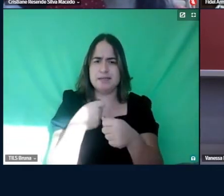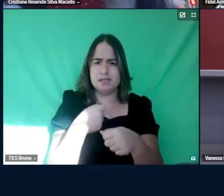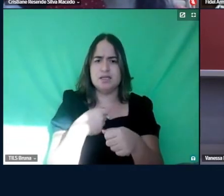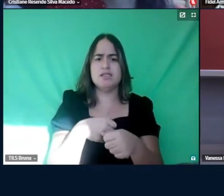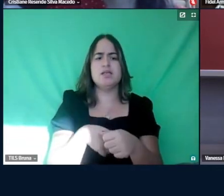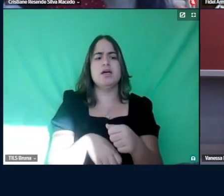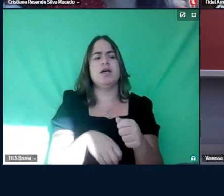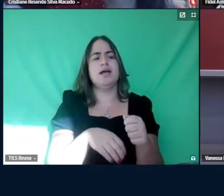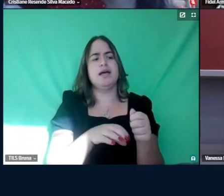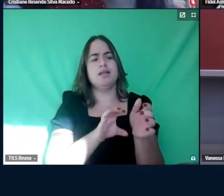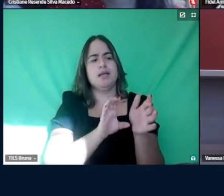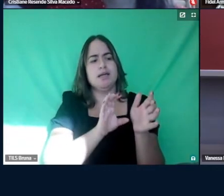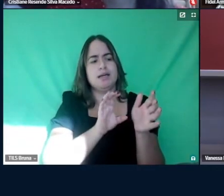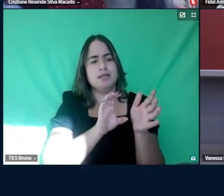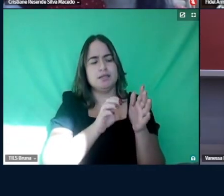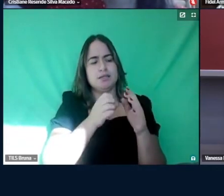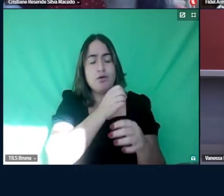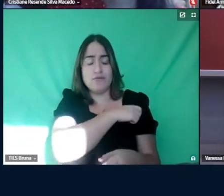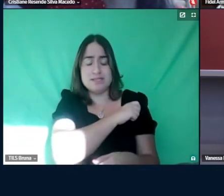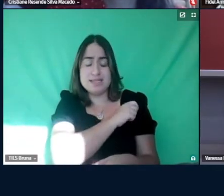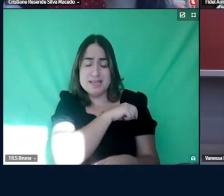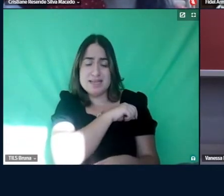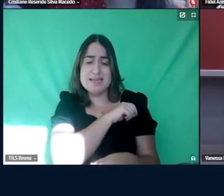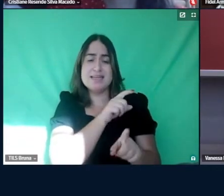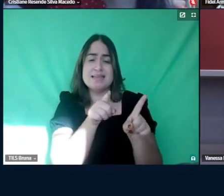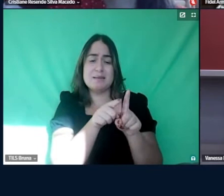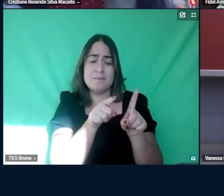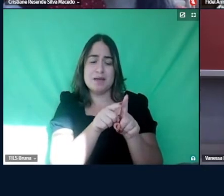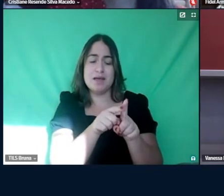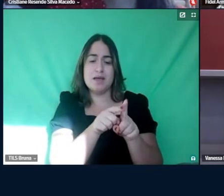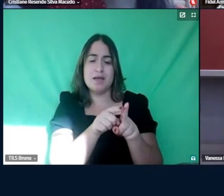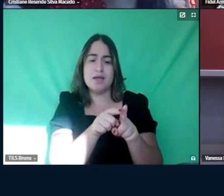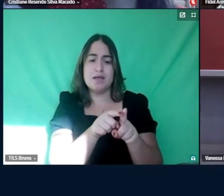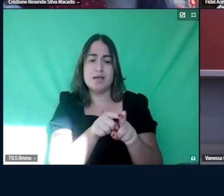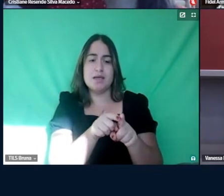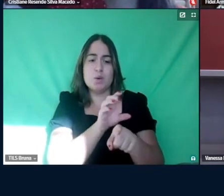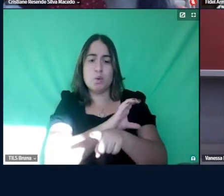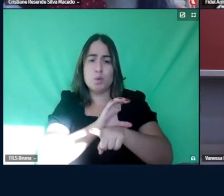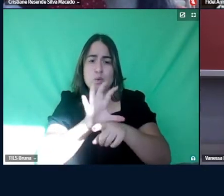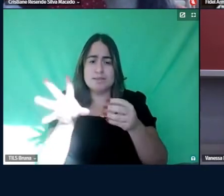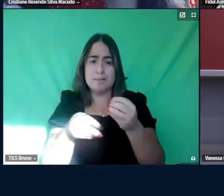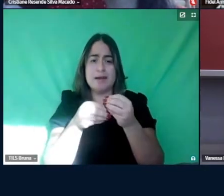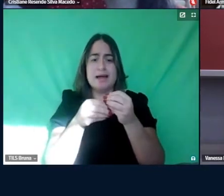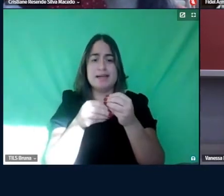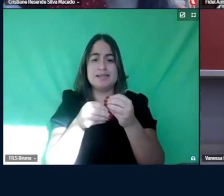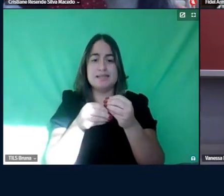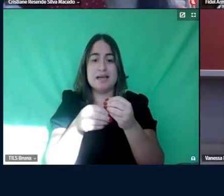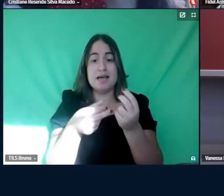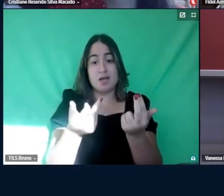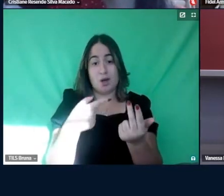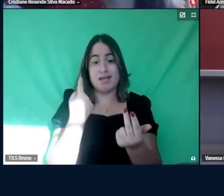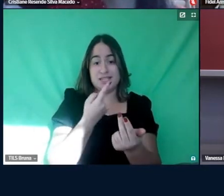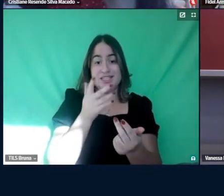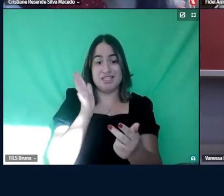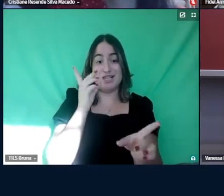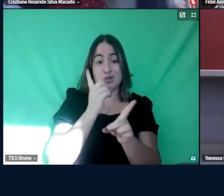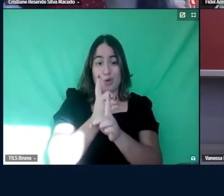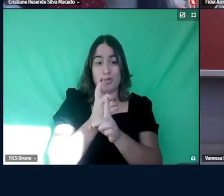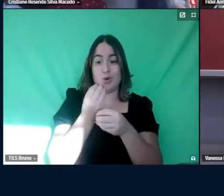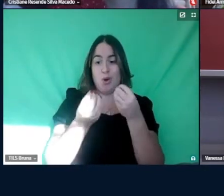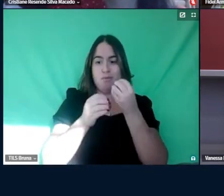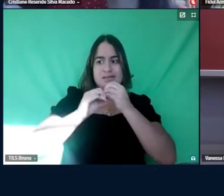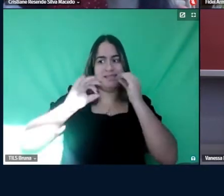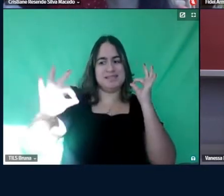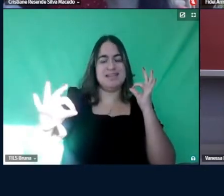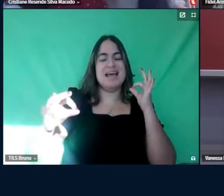extensão, fazer essa, e agora que a gente descobriu como faz isso remotamente, né, agora ninguém segura